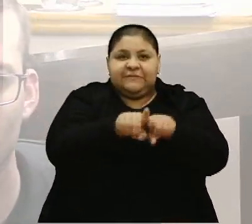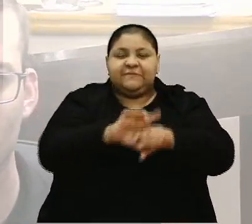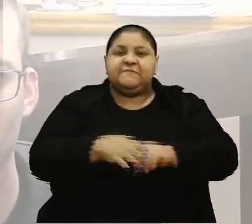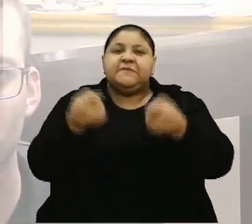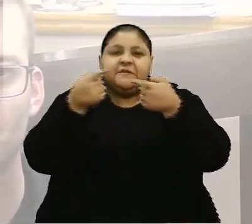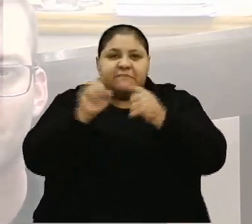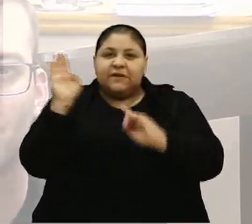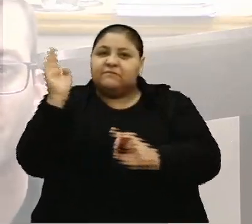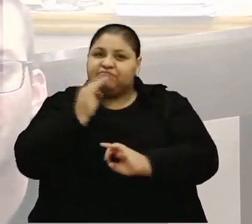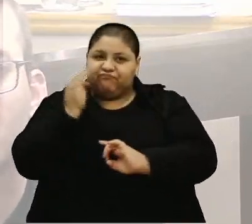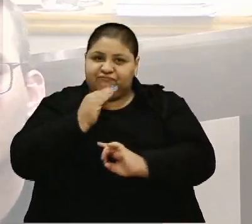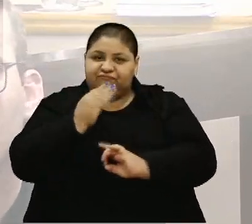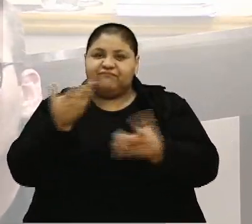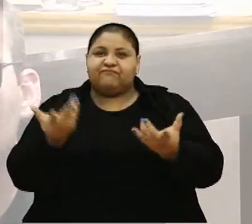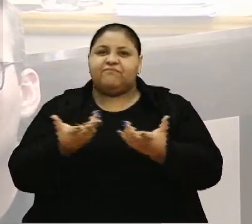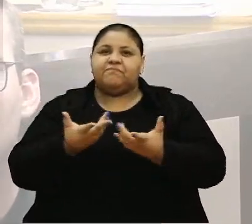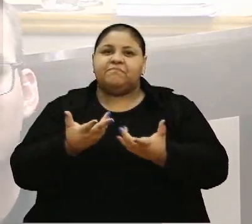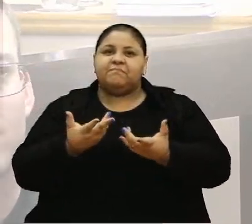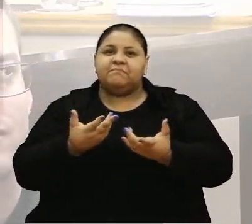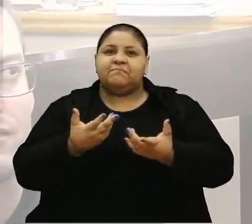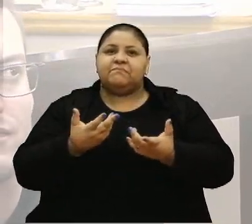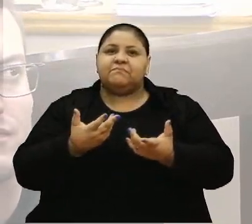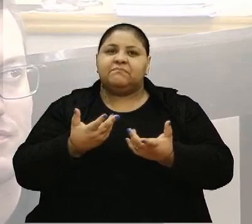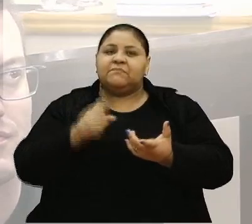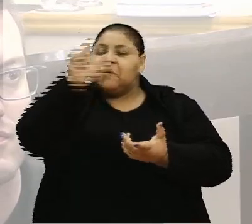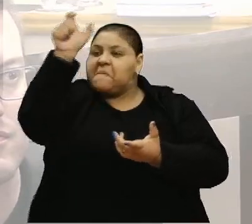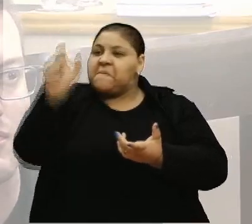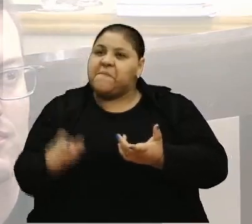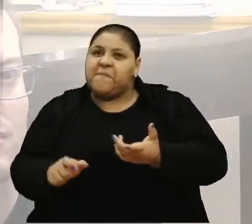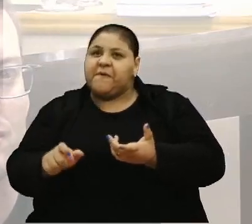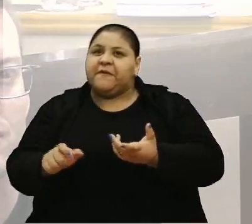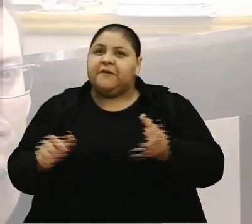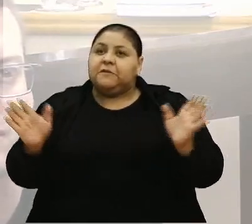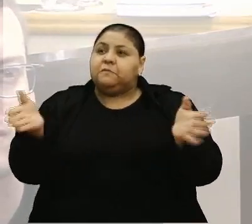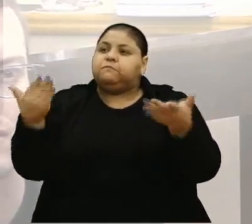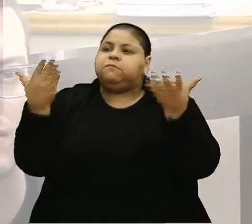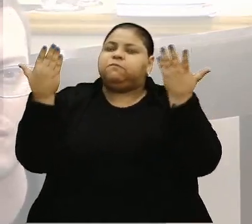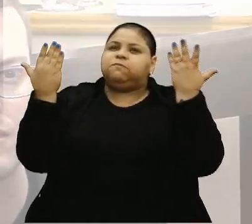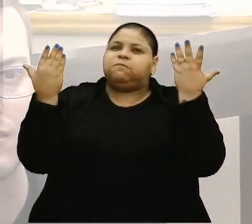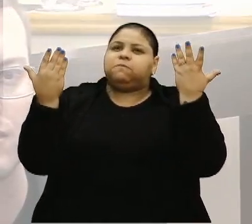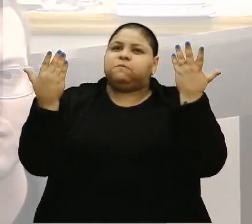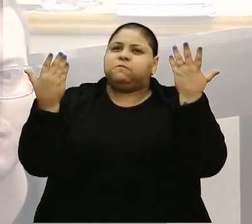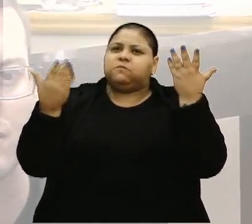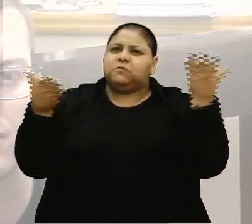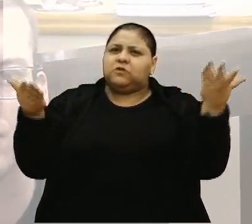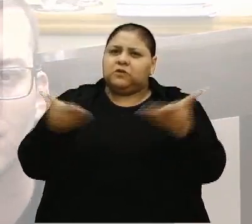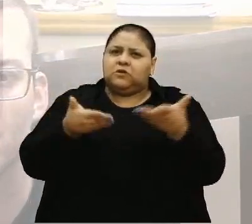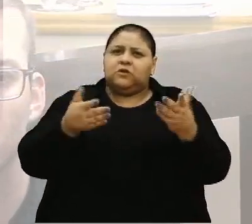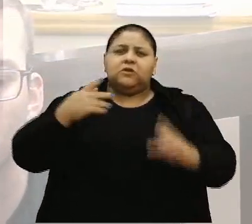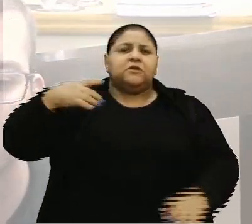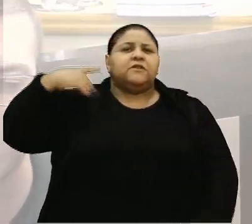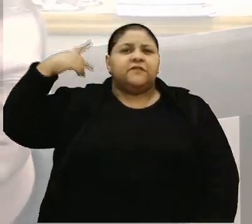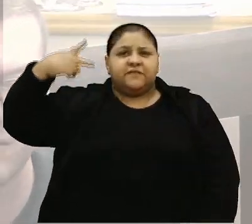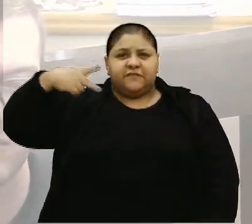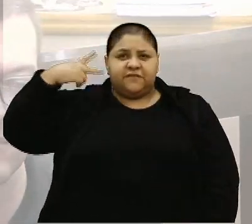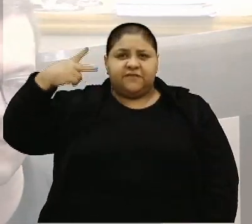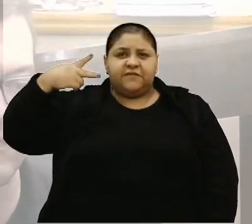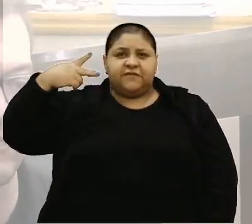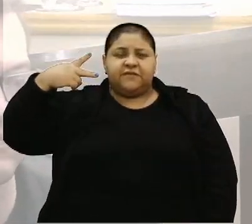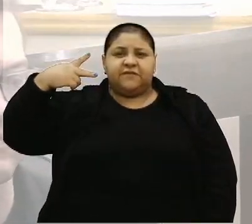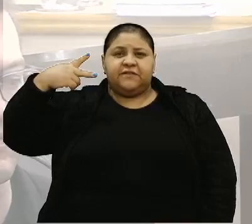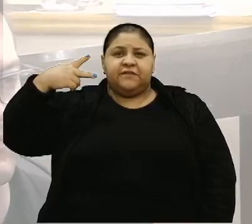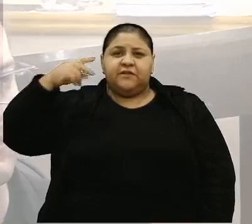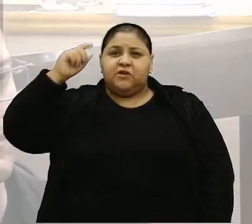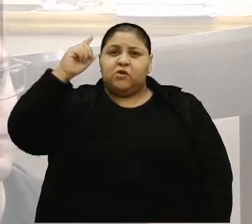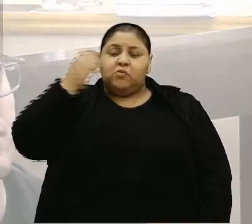muito rapidamente, então, há uma pessoa que me incentivou e motivou a estar hoje na política e vereador por seis